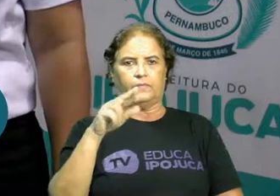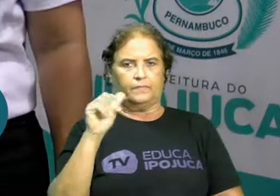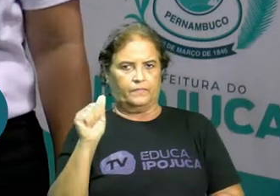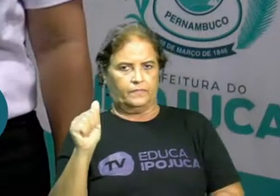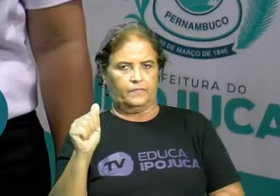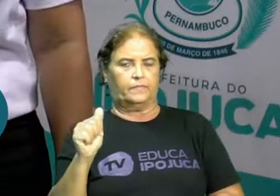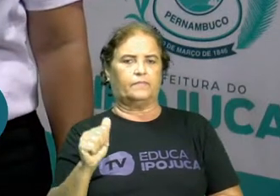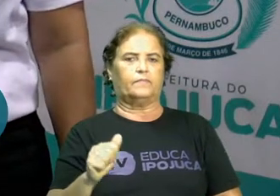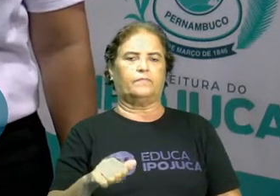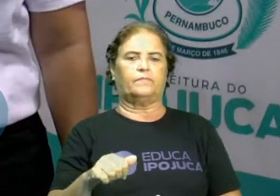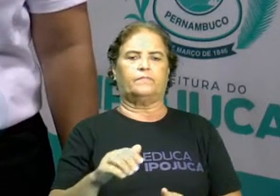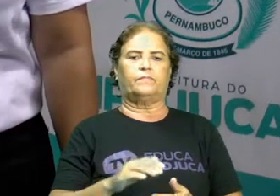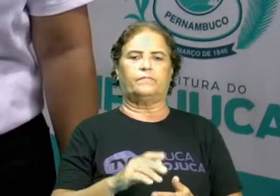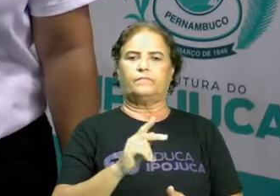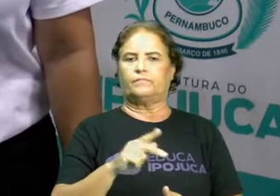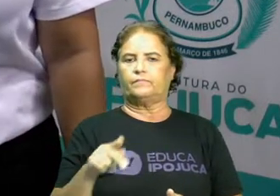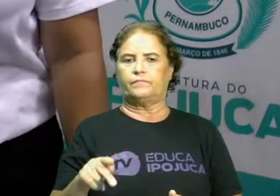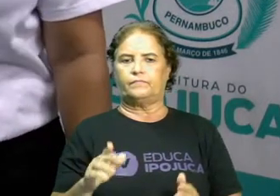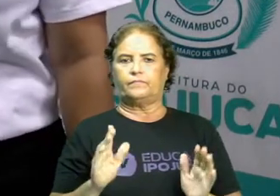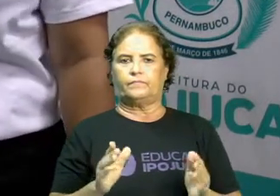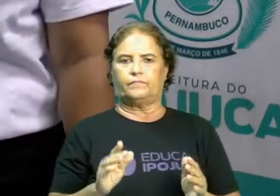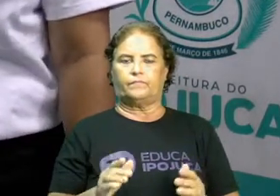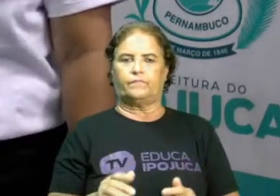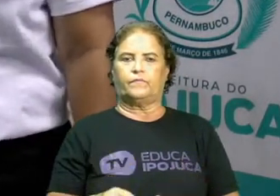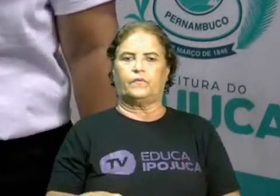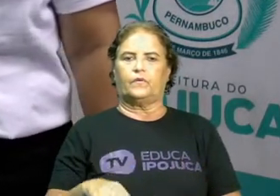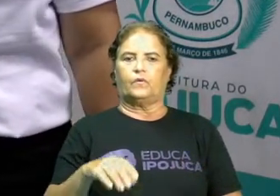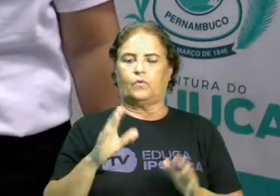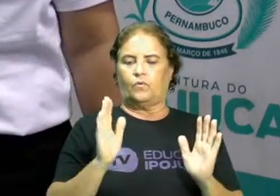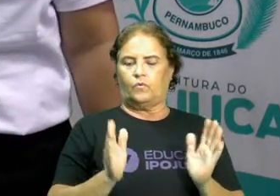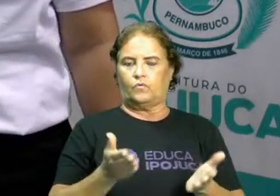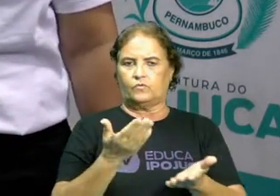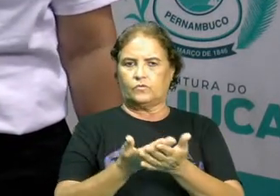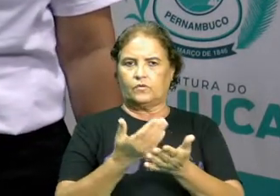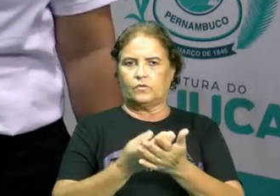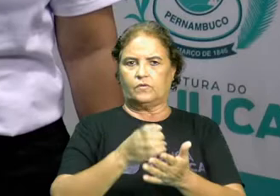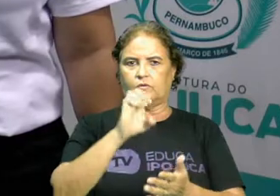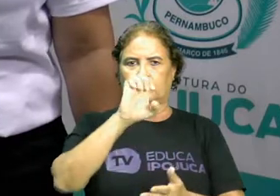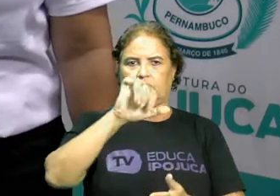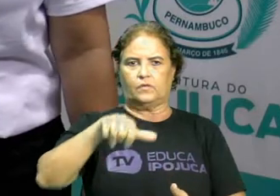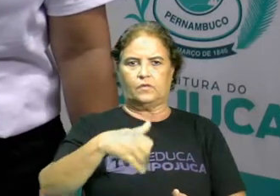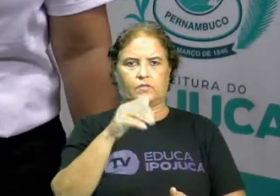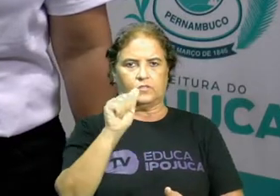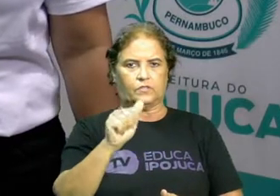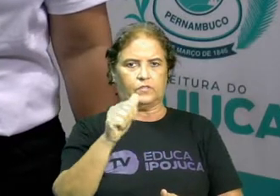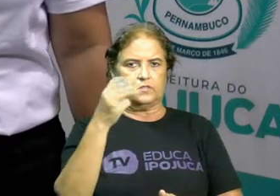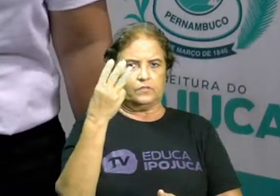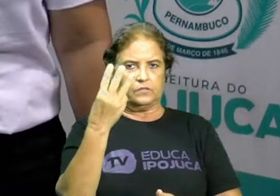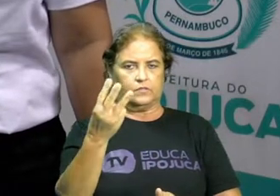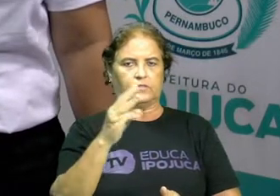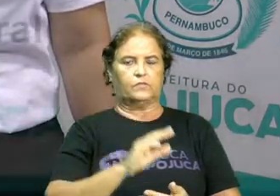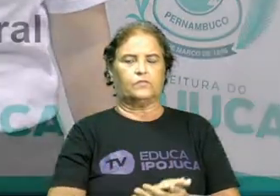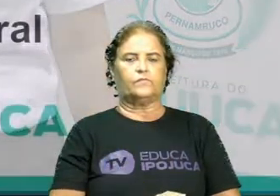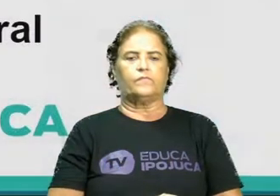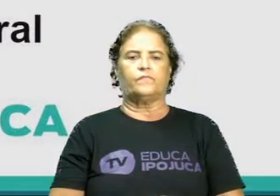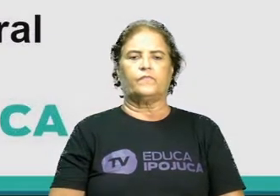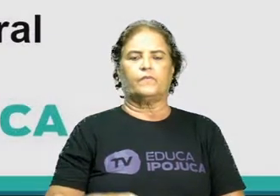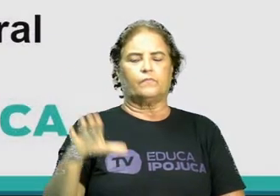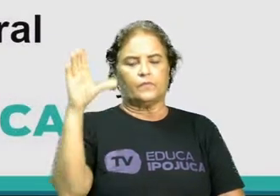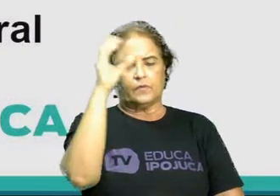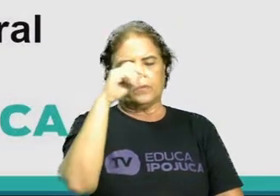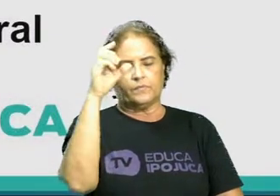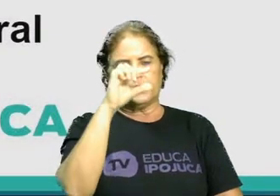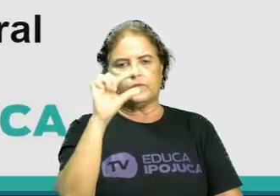Hoje nós vamos, nossas aulas vai para o nosso EJA 3 e a gente vai falar um pouquinho sobre